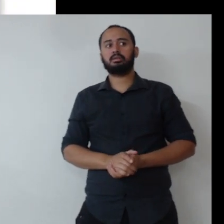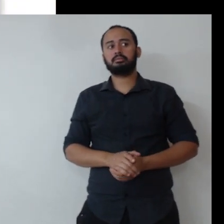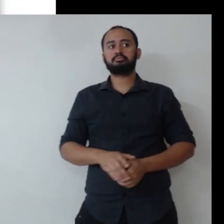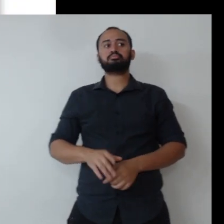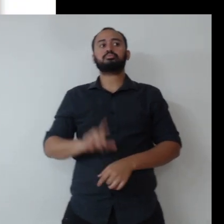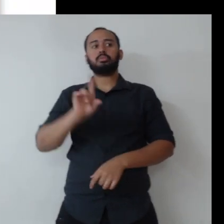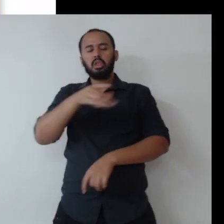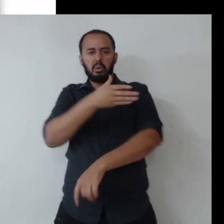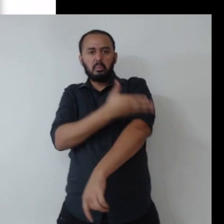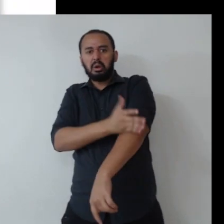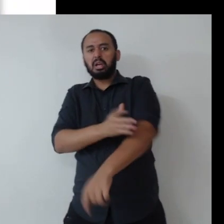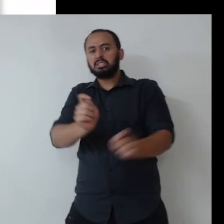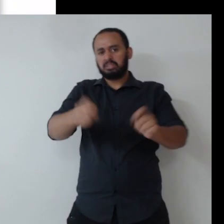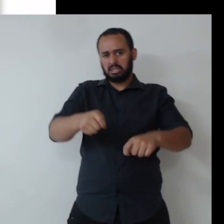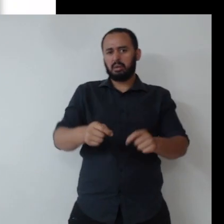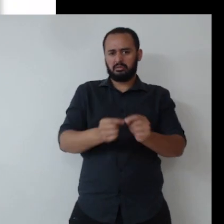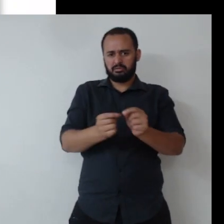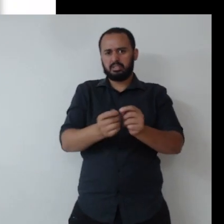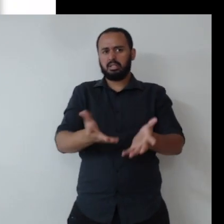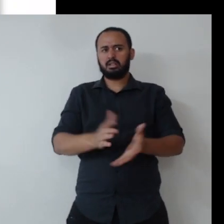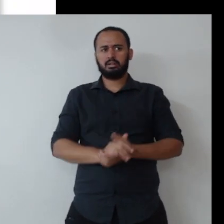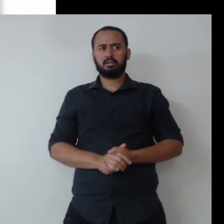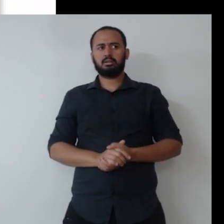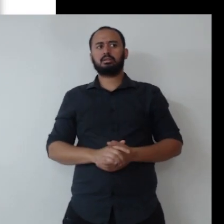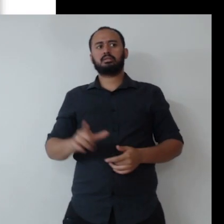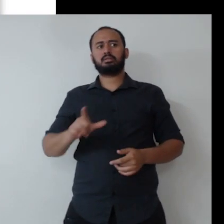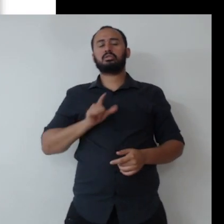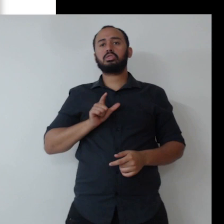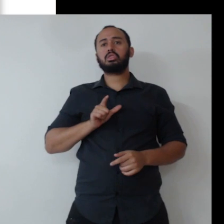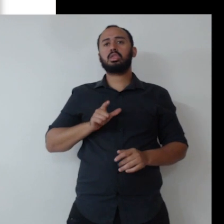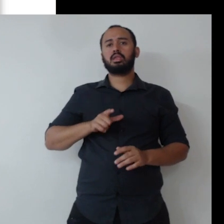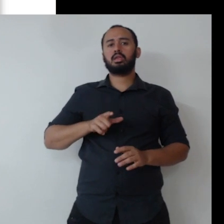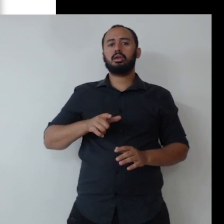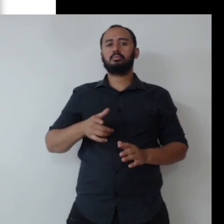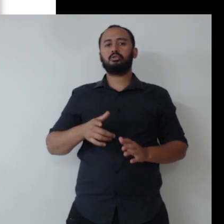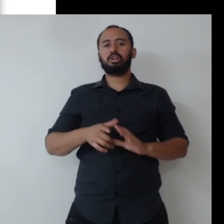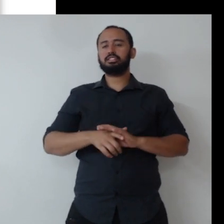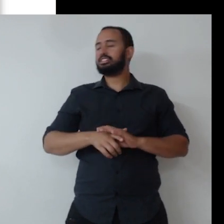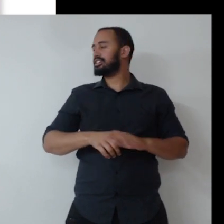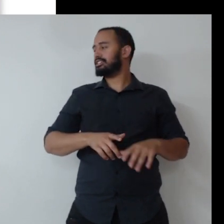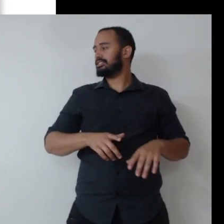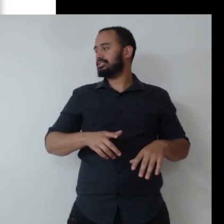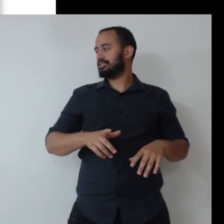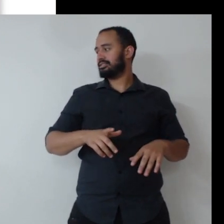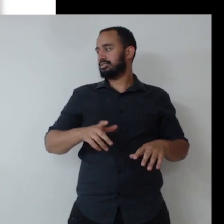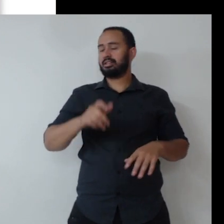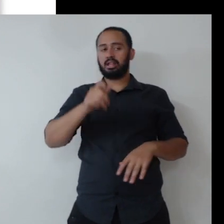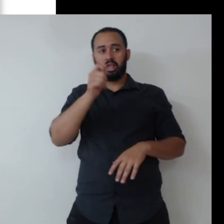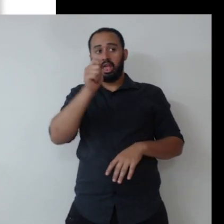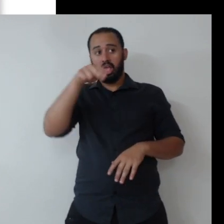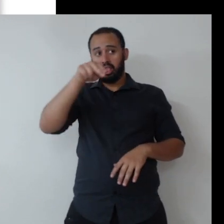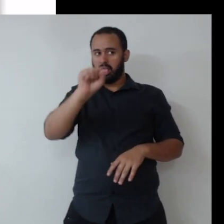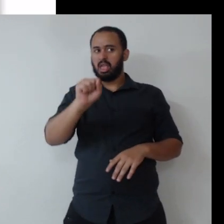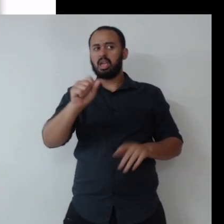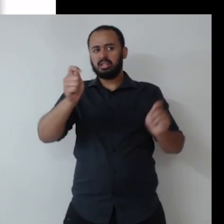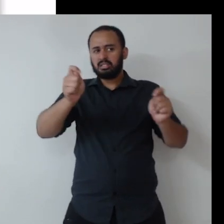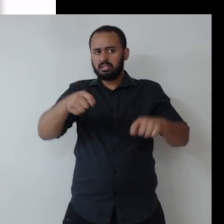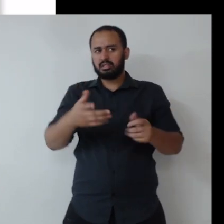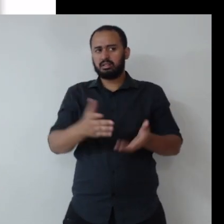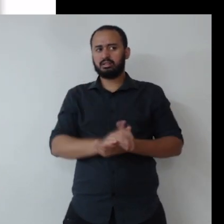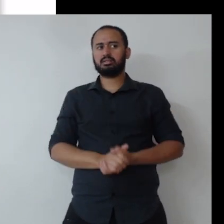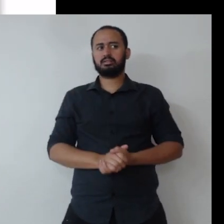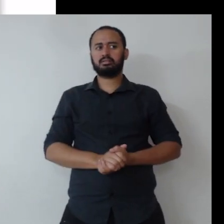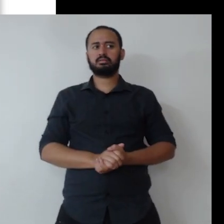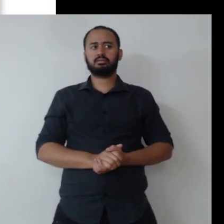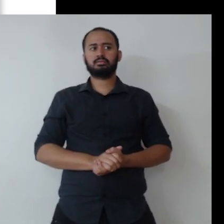também, no nosso plano de ação está lá, a gente tem a política de integridade da INS, a gente tem uma maturidade de gestão de riscos, mas